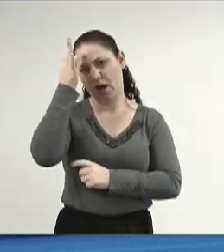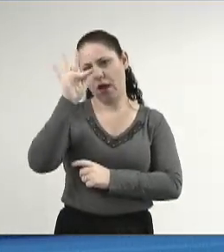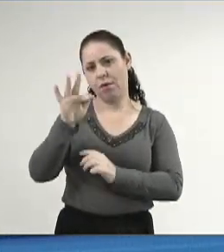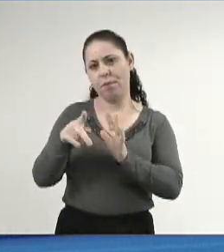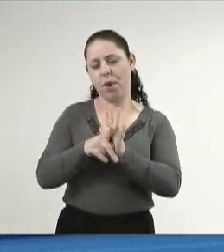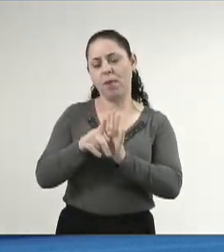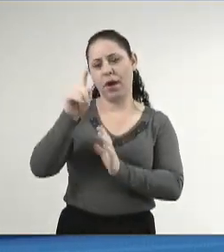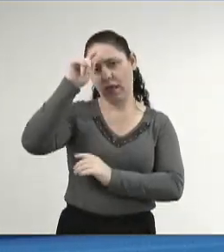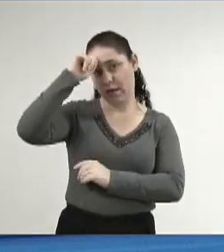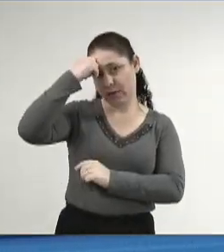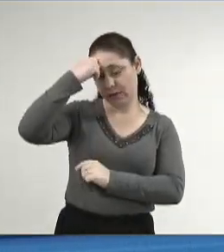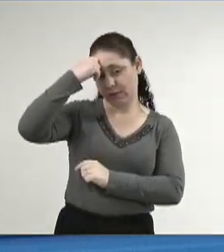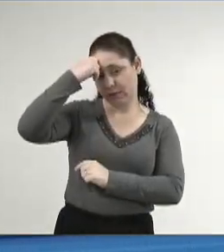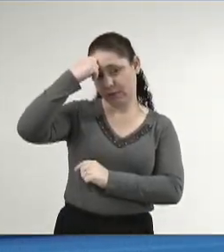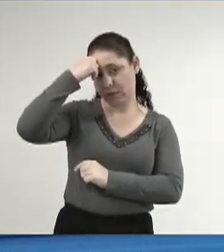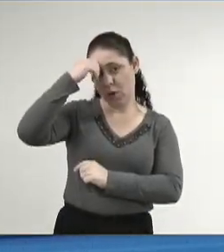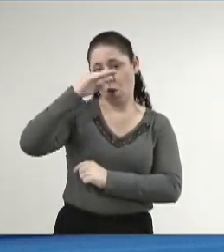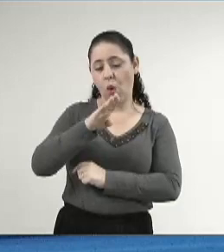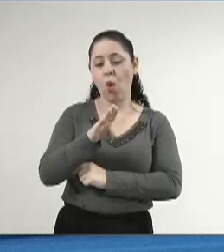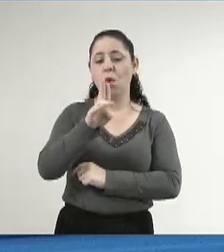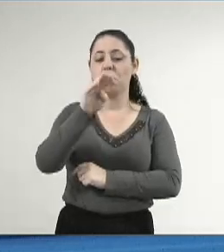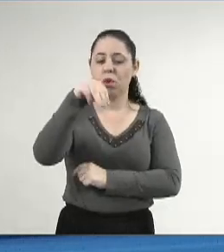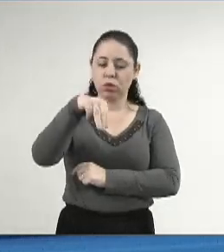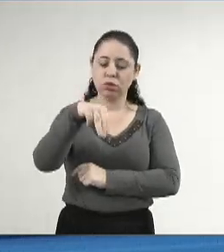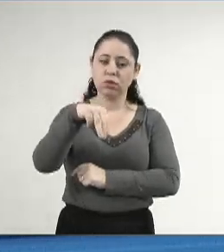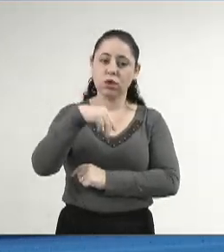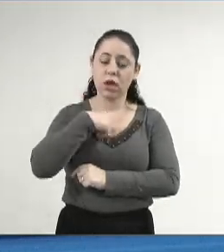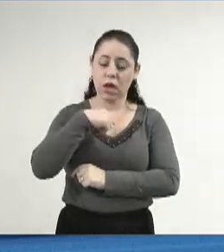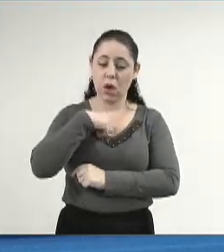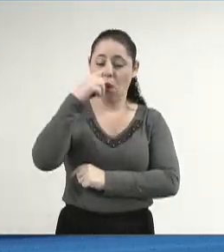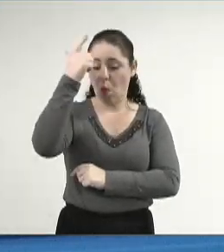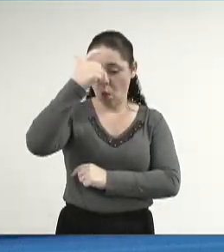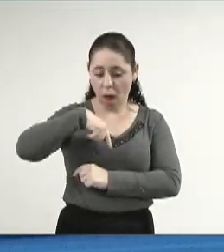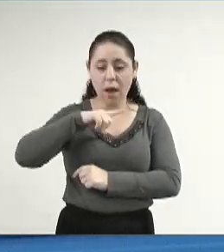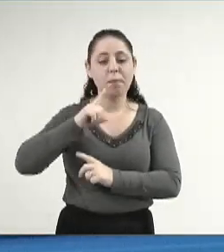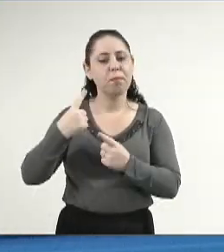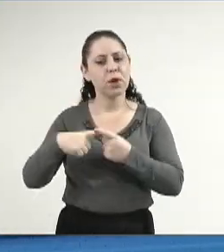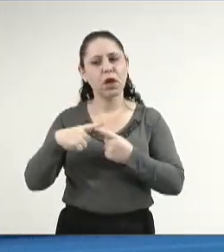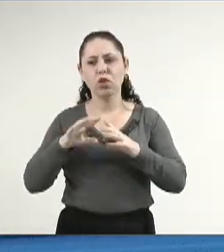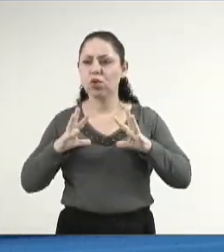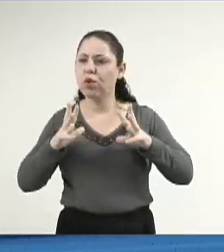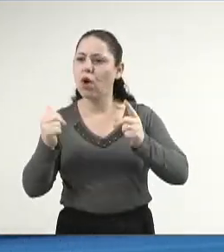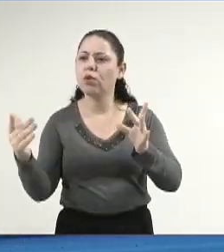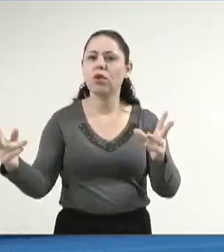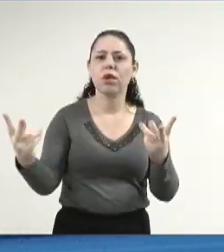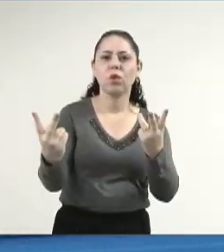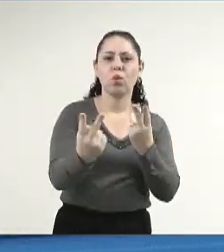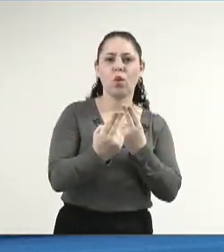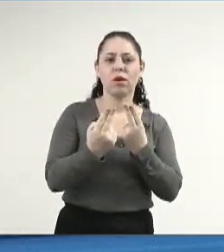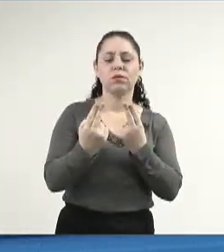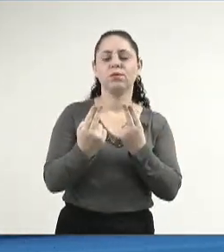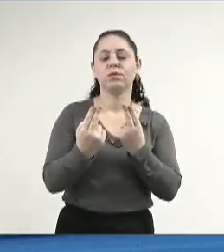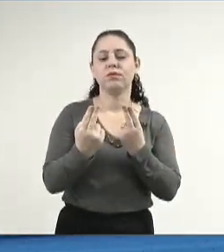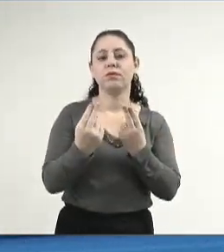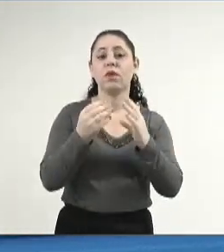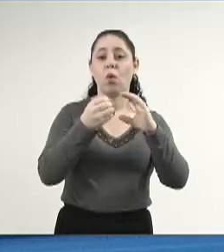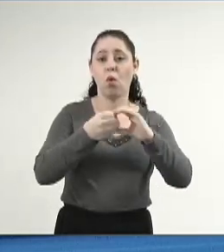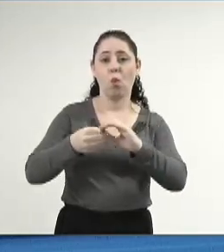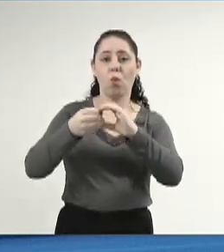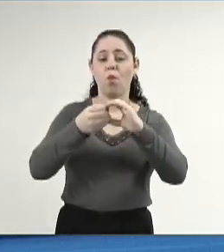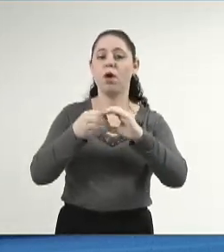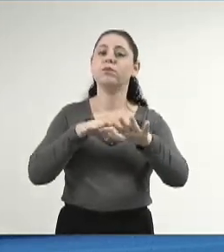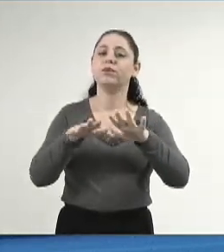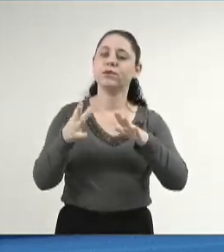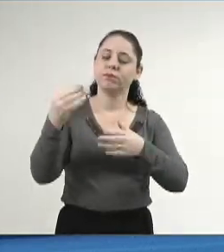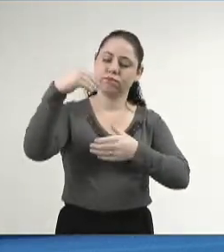africana, o Ubuntu, onde sou o que sou porque somos todos nós. Então, o movimento cooperativista tem